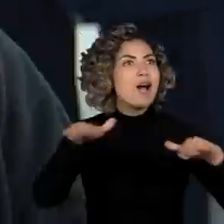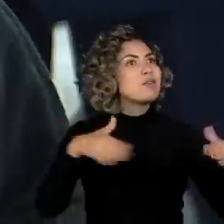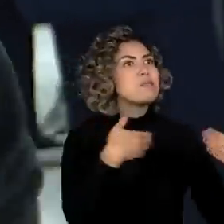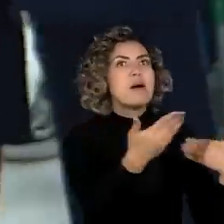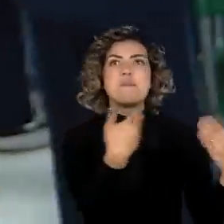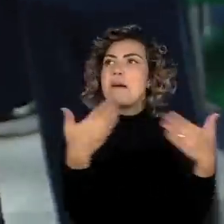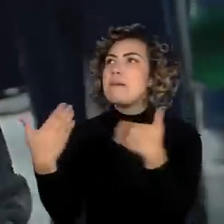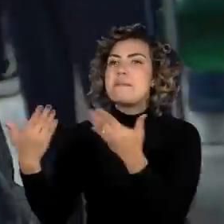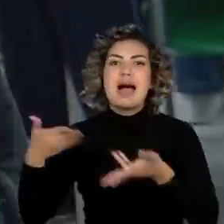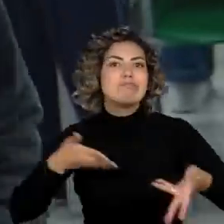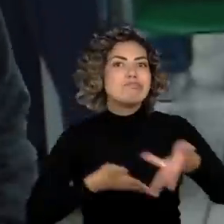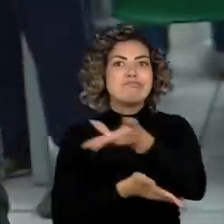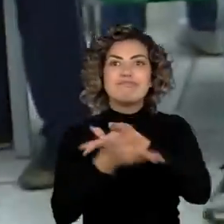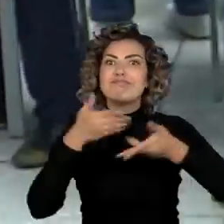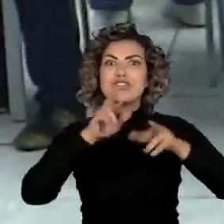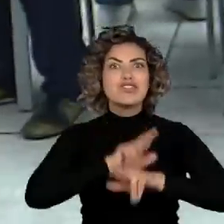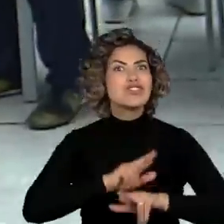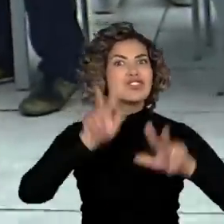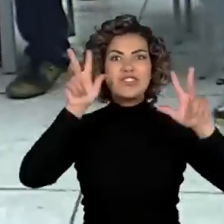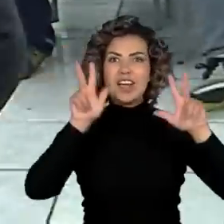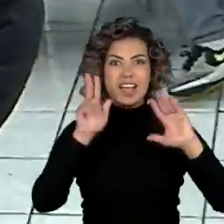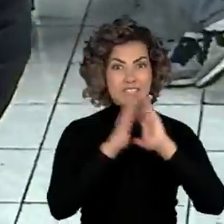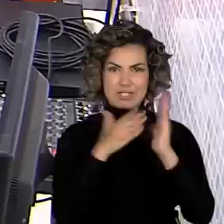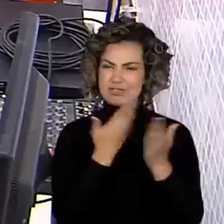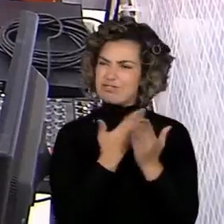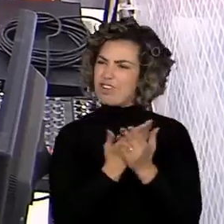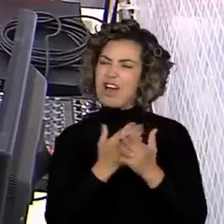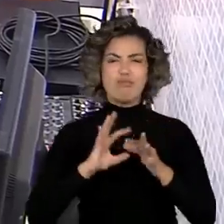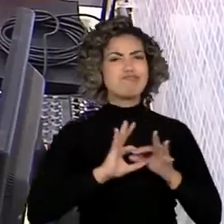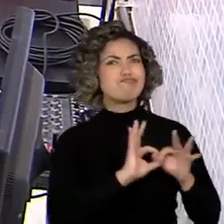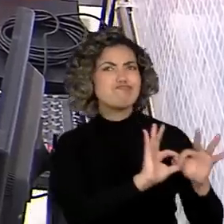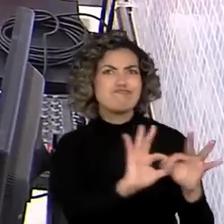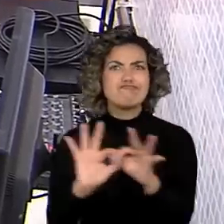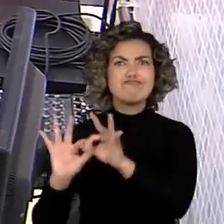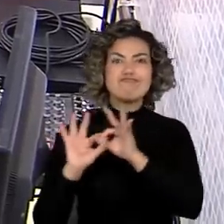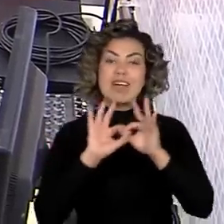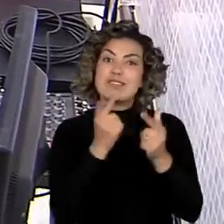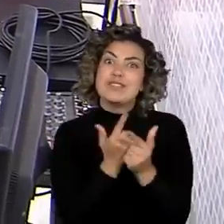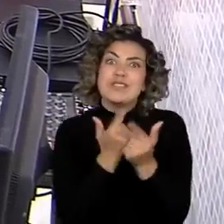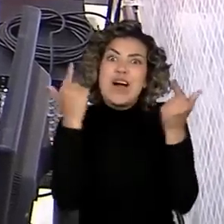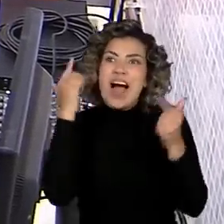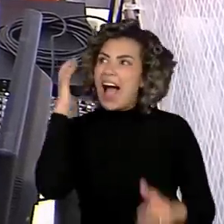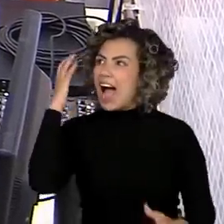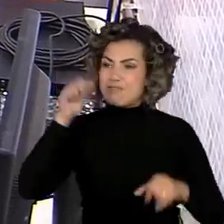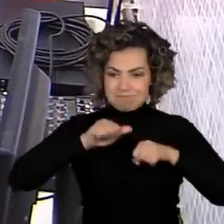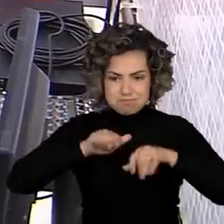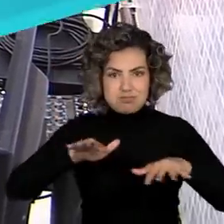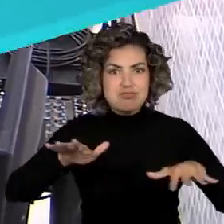relacionarem. E conectou toda uma escola que está em sintonia graças às ondas do rádio.